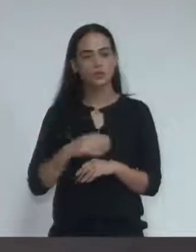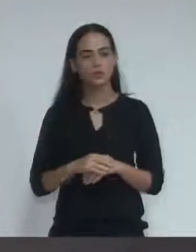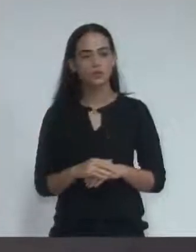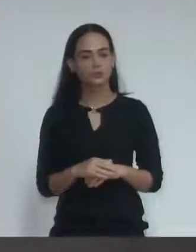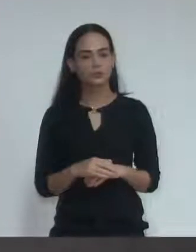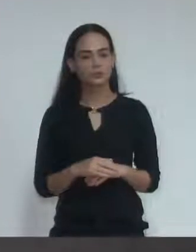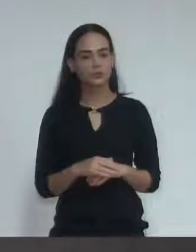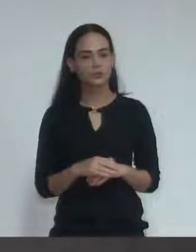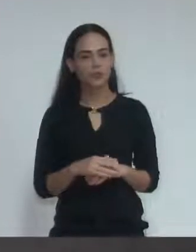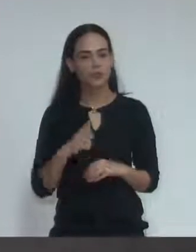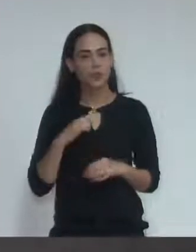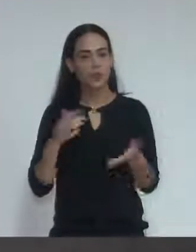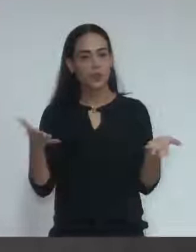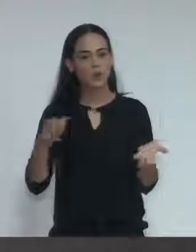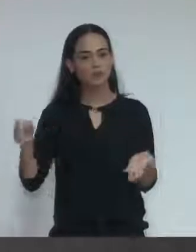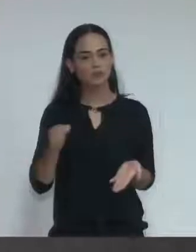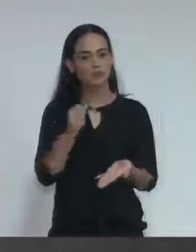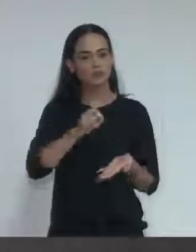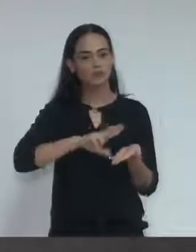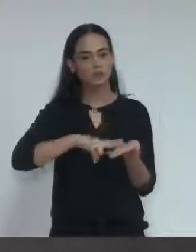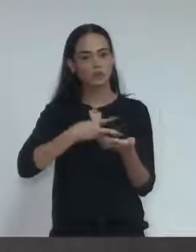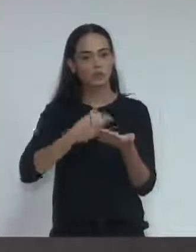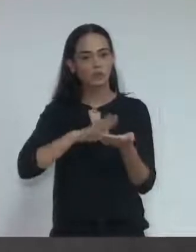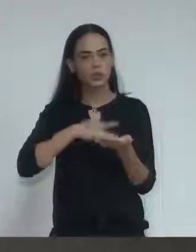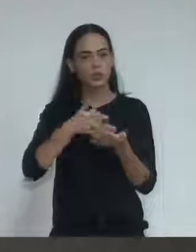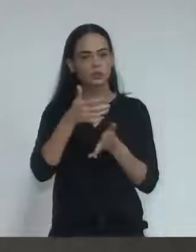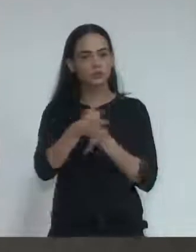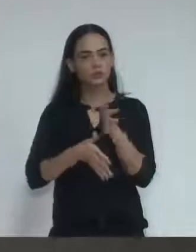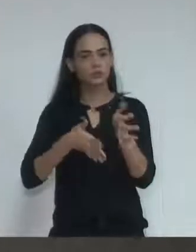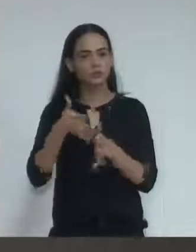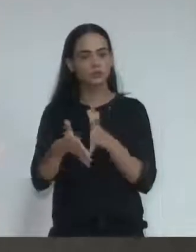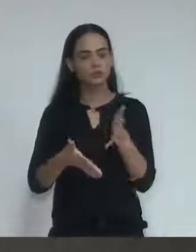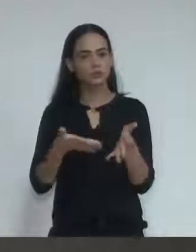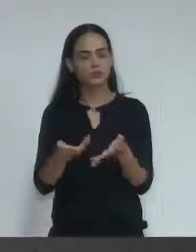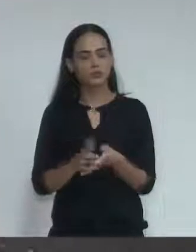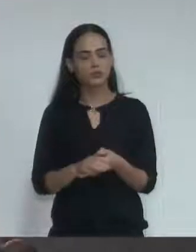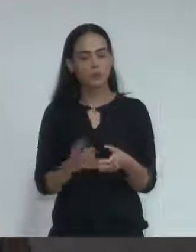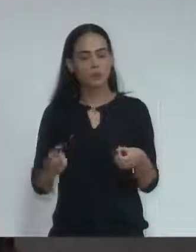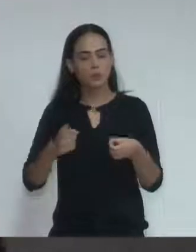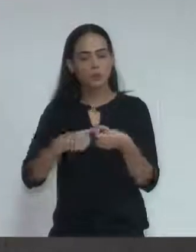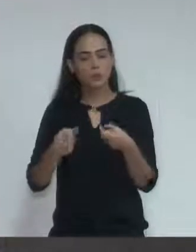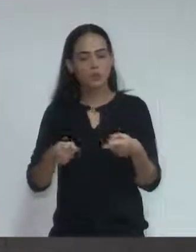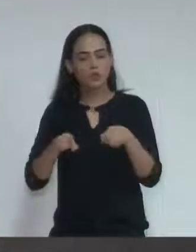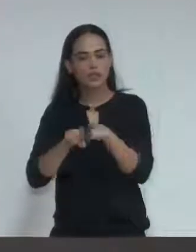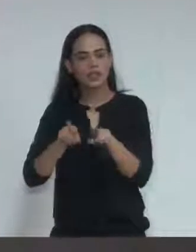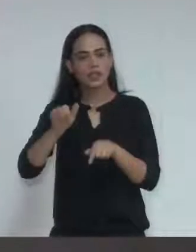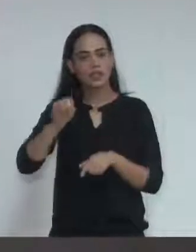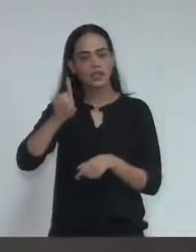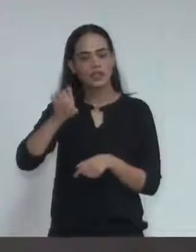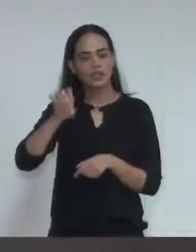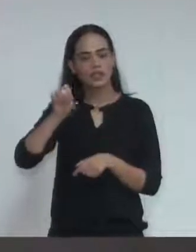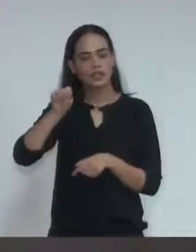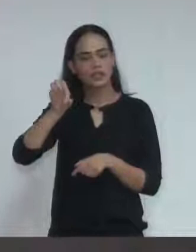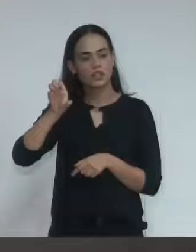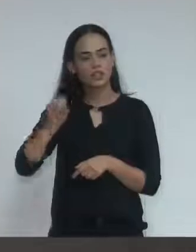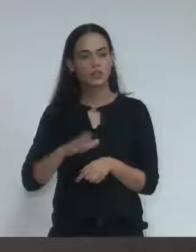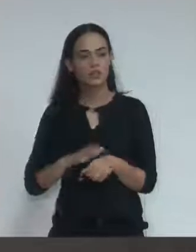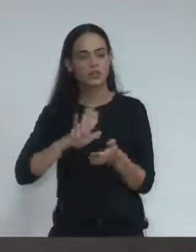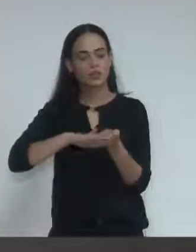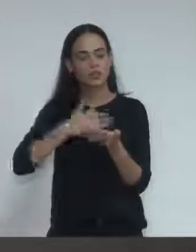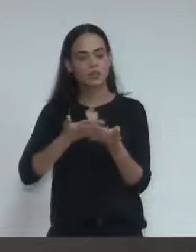o intérprete de Libras, então a realização adeso, tradutor de intérprete de Libras, Rafaela Sessenta,